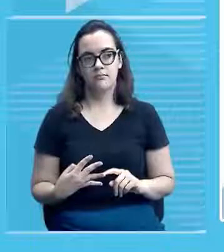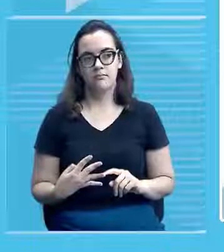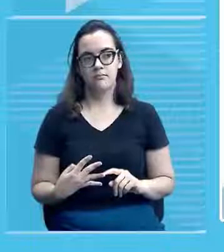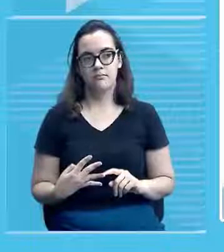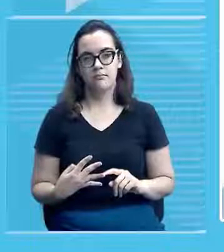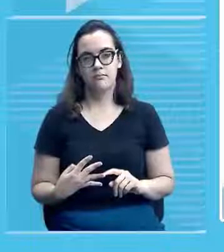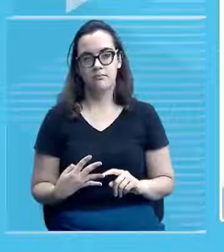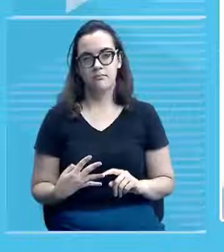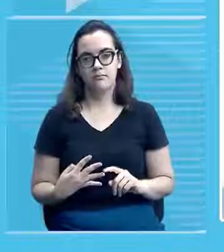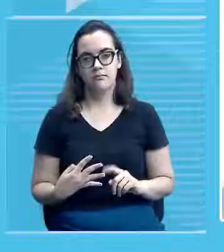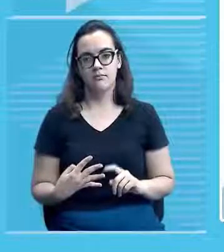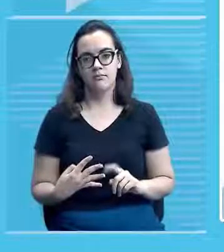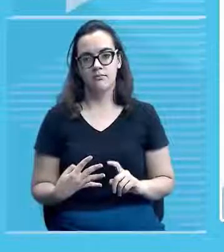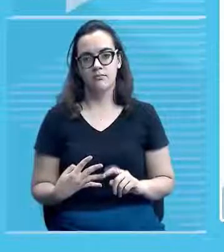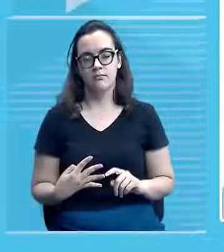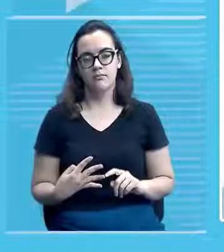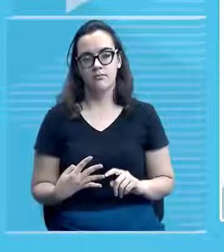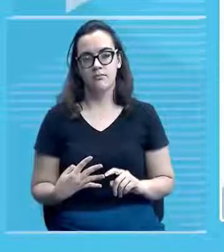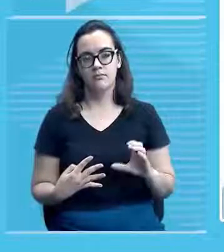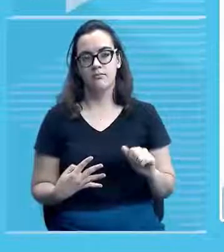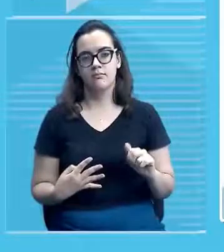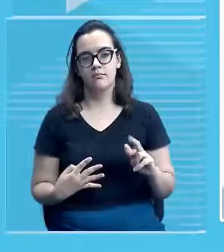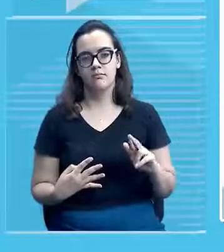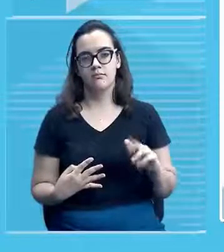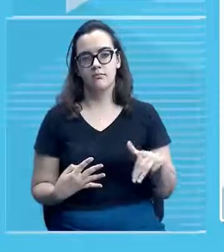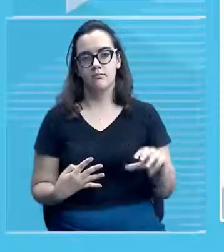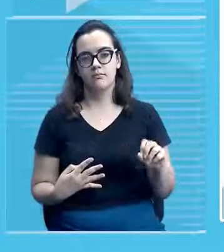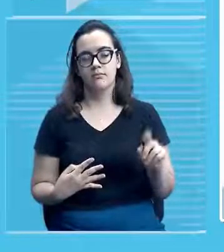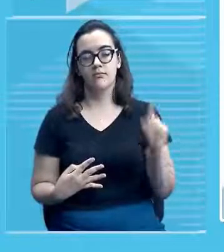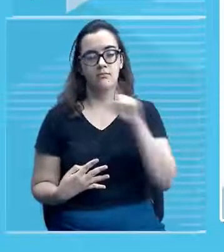a igreja Nossa Senhora do Carmo em Piracuruca